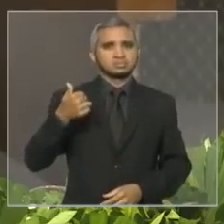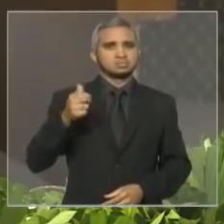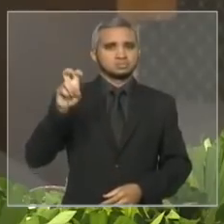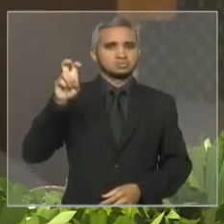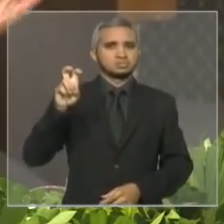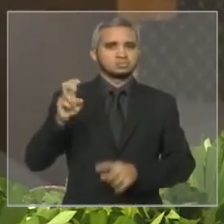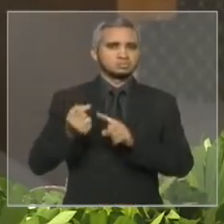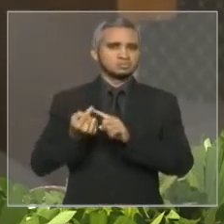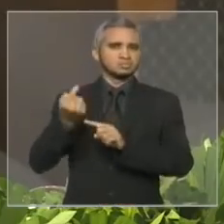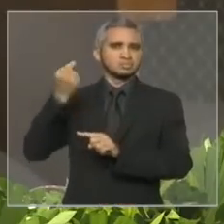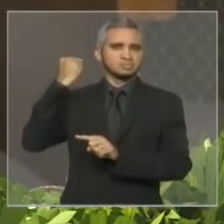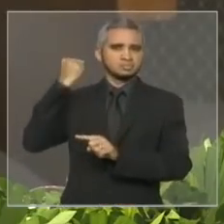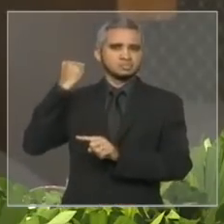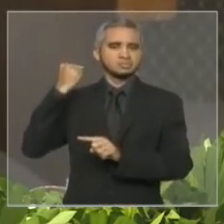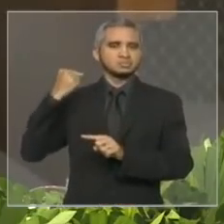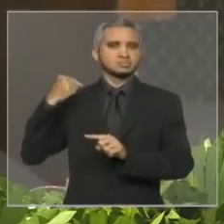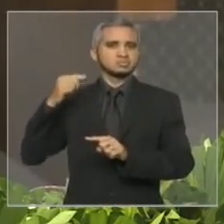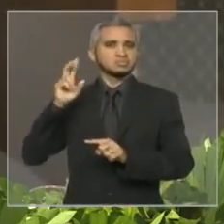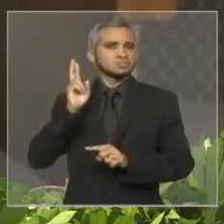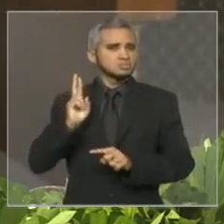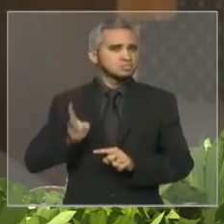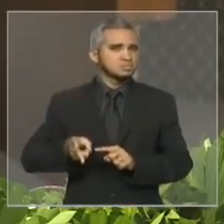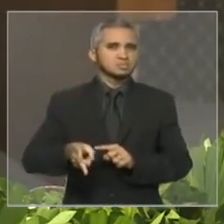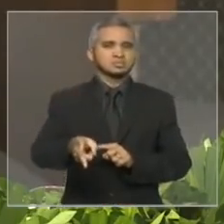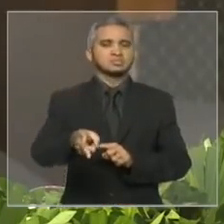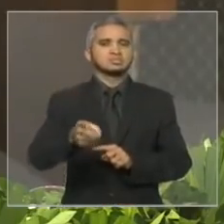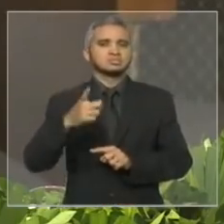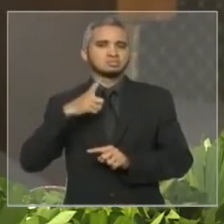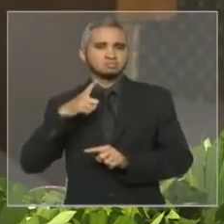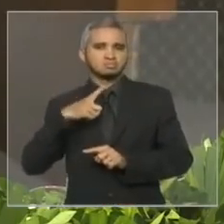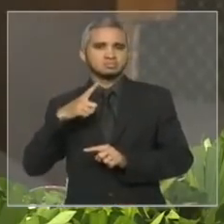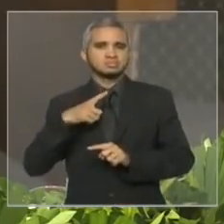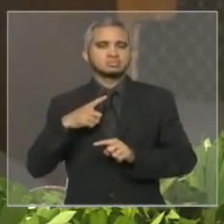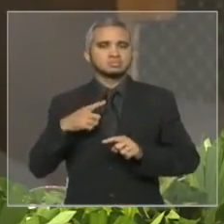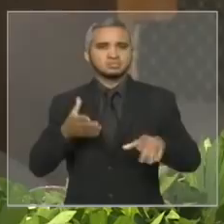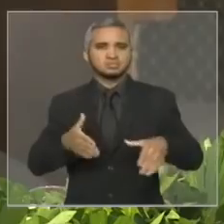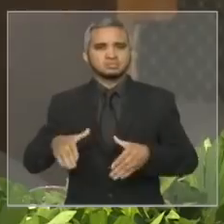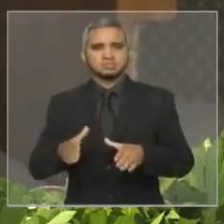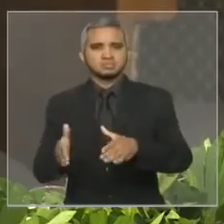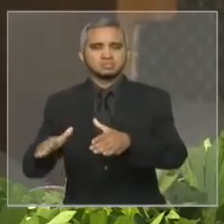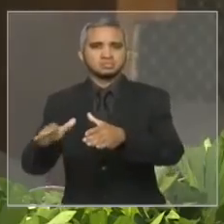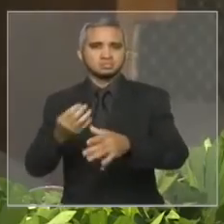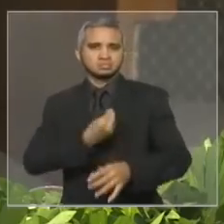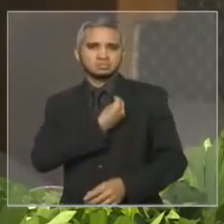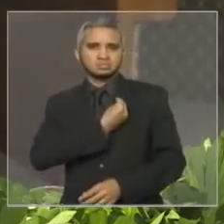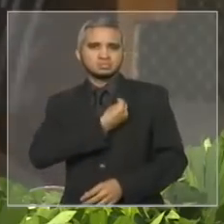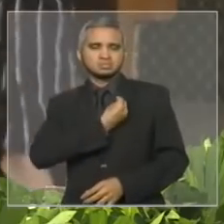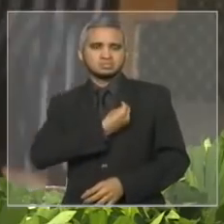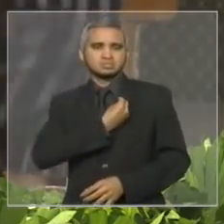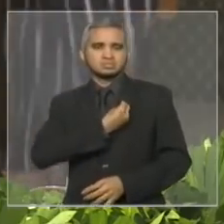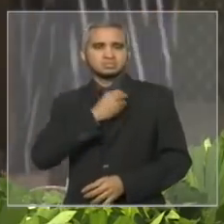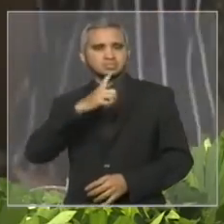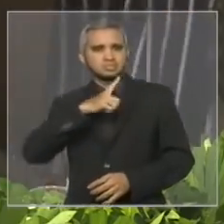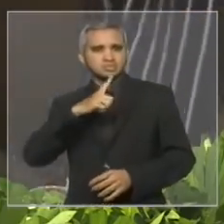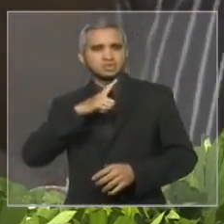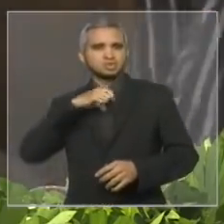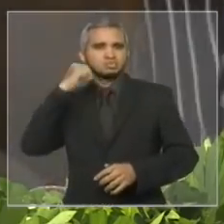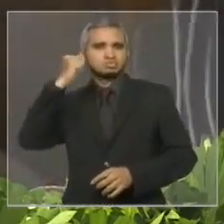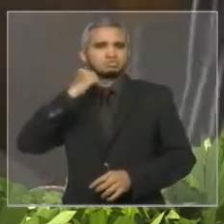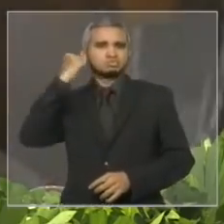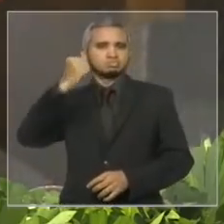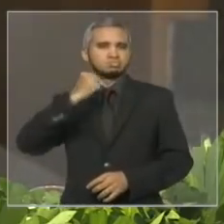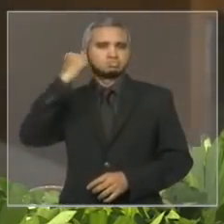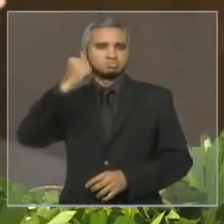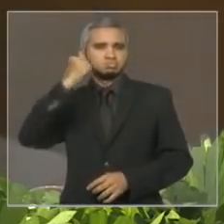quando trilhando sempre a margem esquerda do rio da vida me passei a me dedicar a militância política